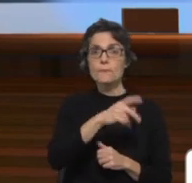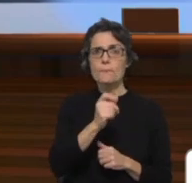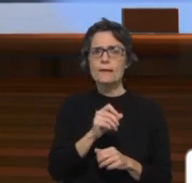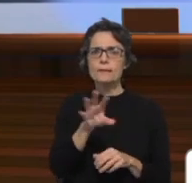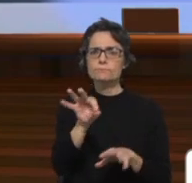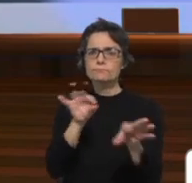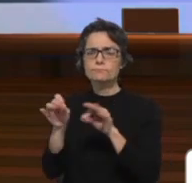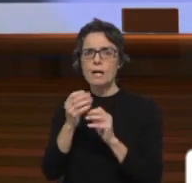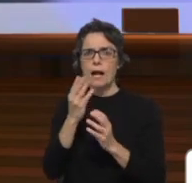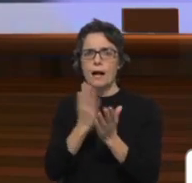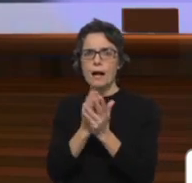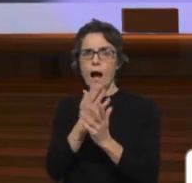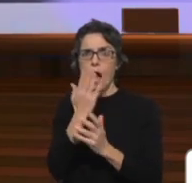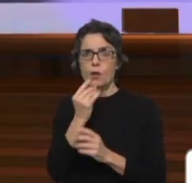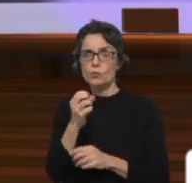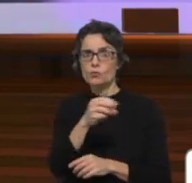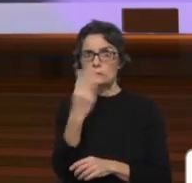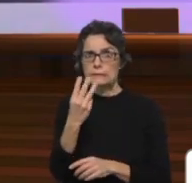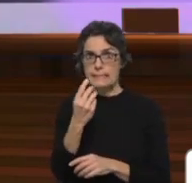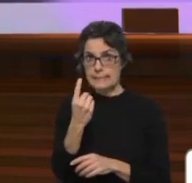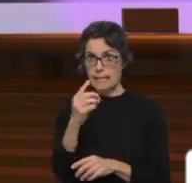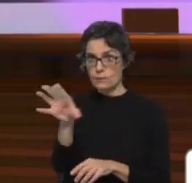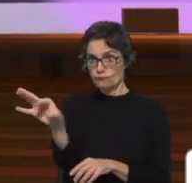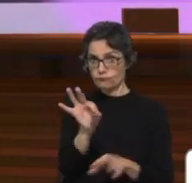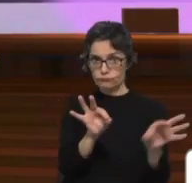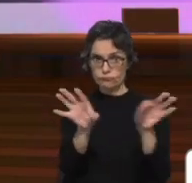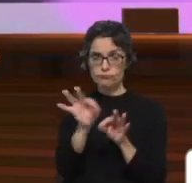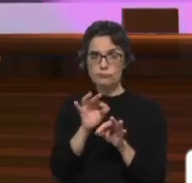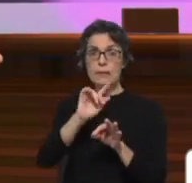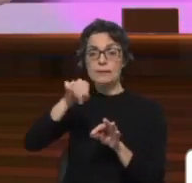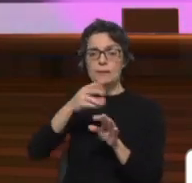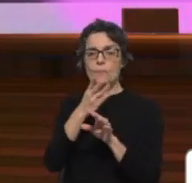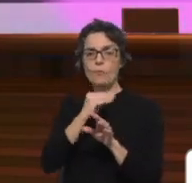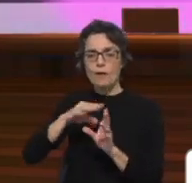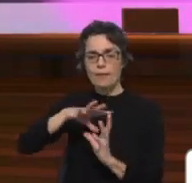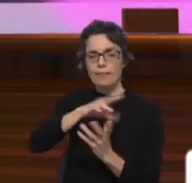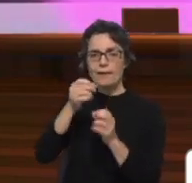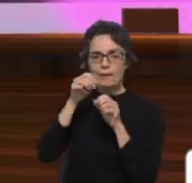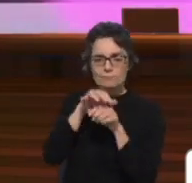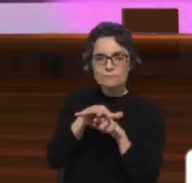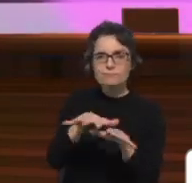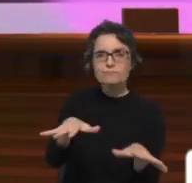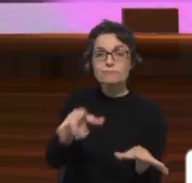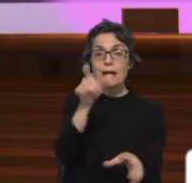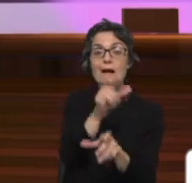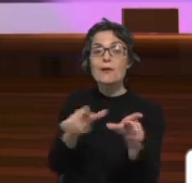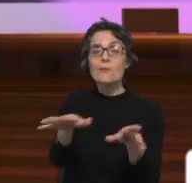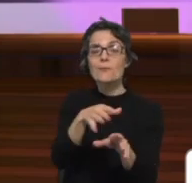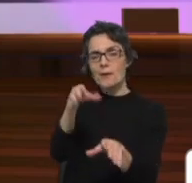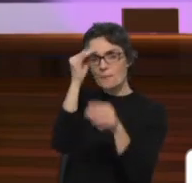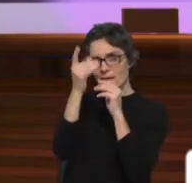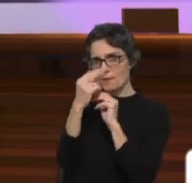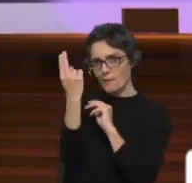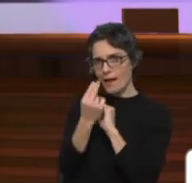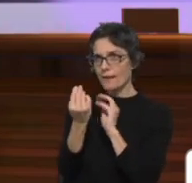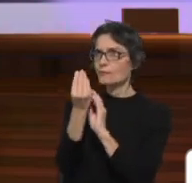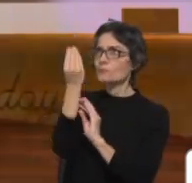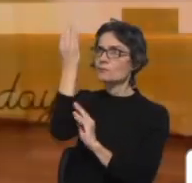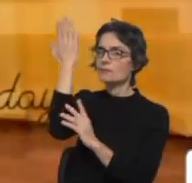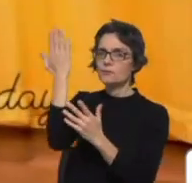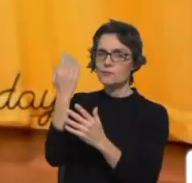estudantes para aprender esta arte e divulgá-la no planeta Terra, para que os humanos pudessem aprender a arte dos deuses.